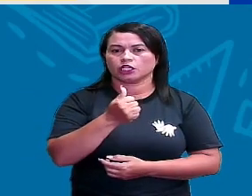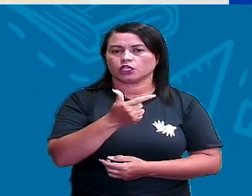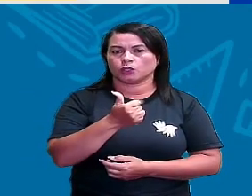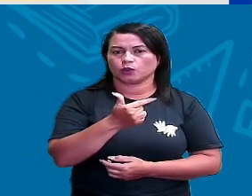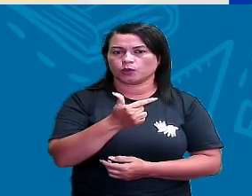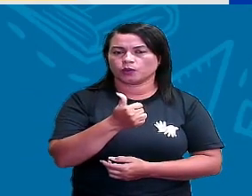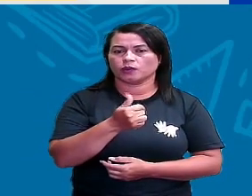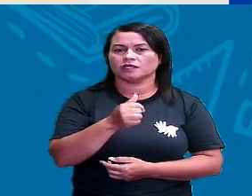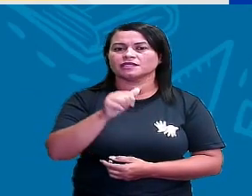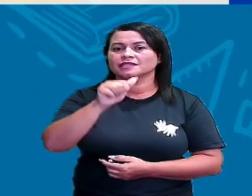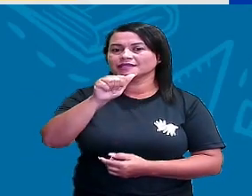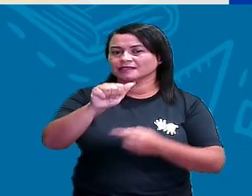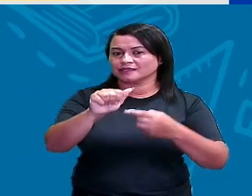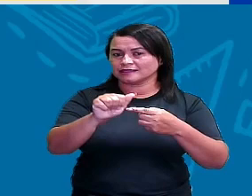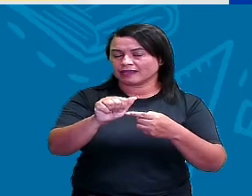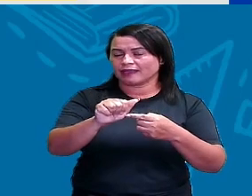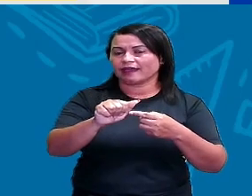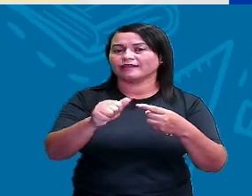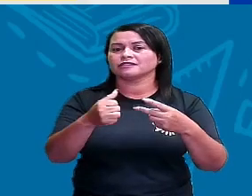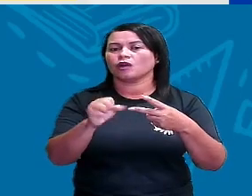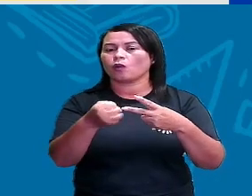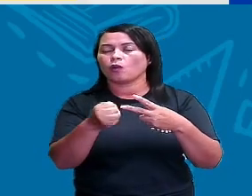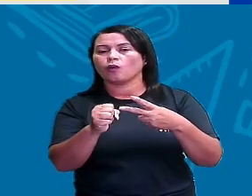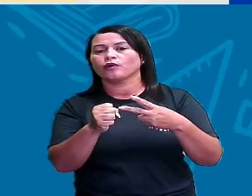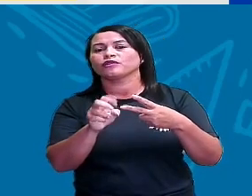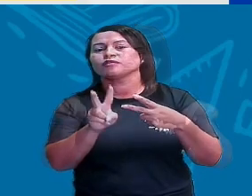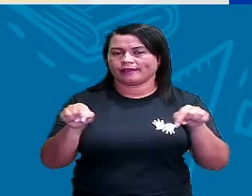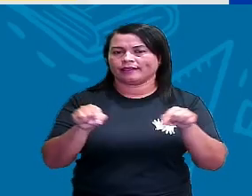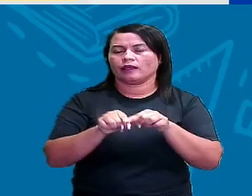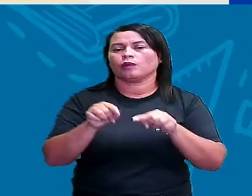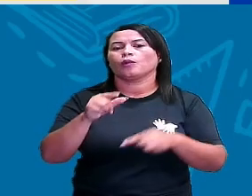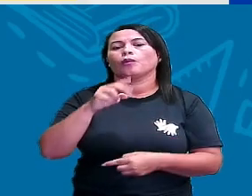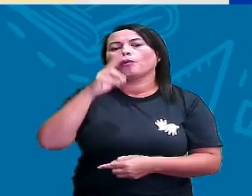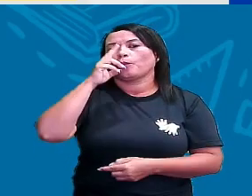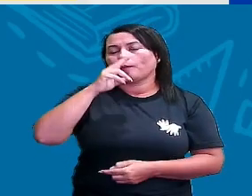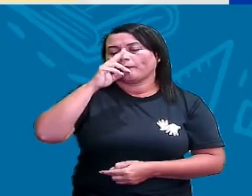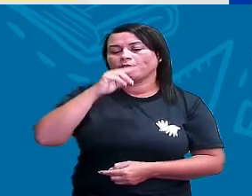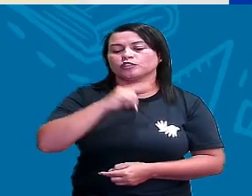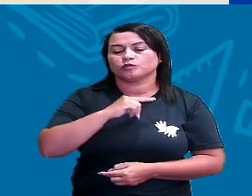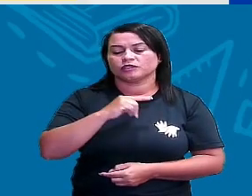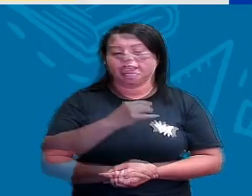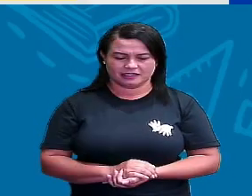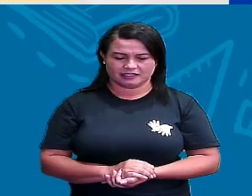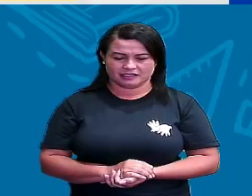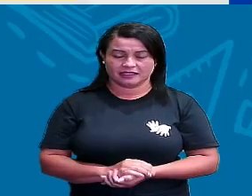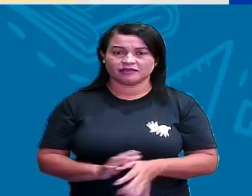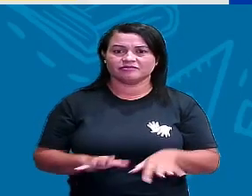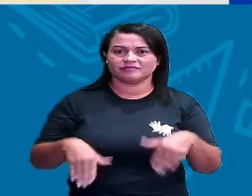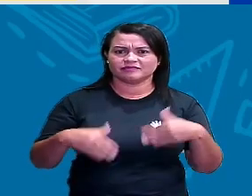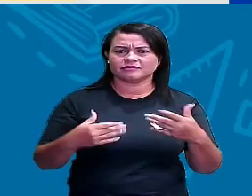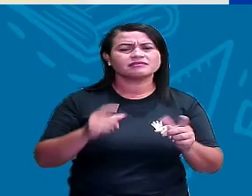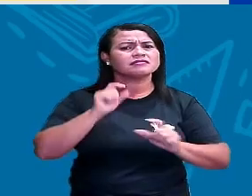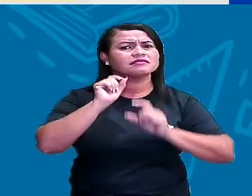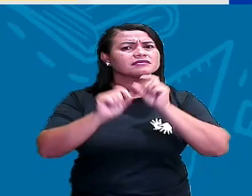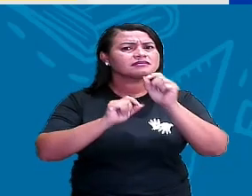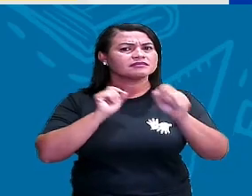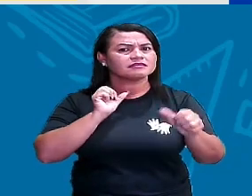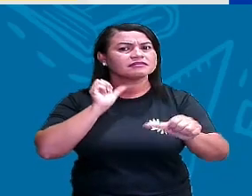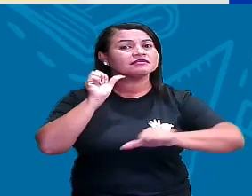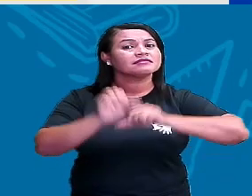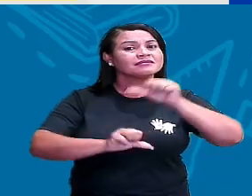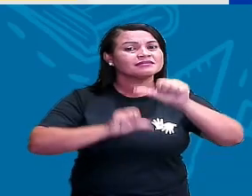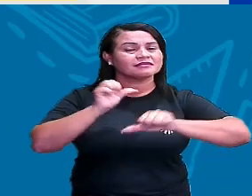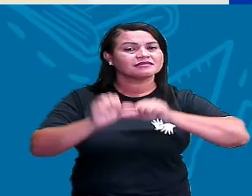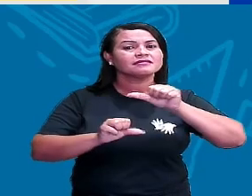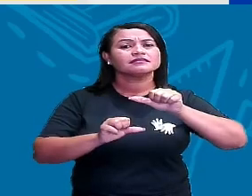arestas, 8 vértices, 6 faces. Então, é a mesma quantidade. Então, professora, o que é que mudou?